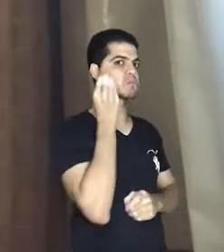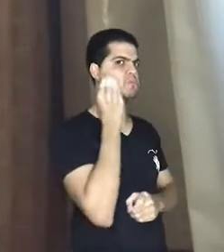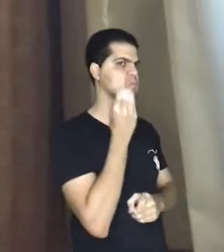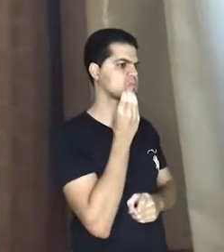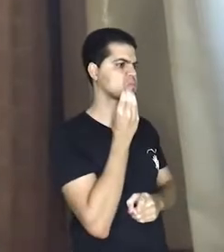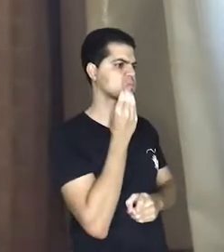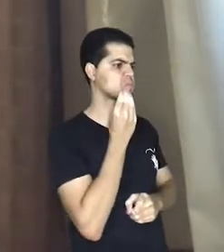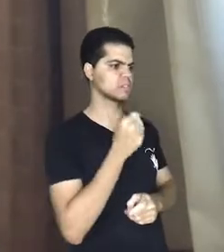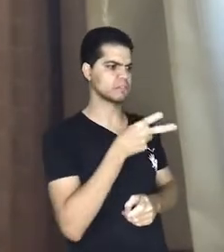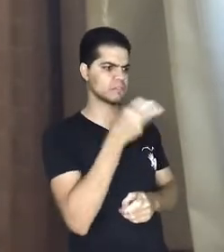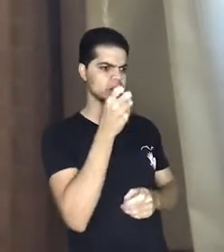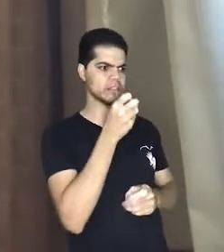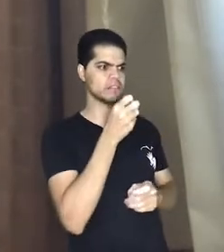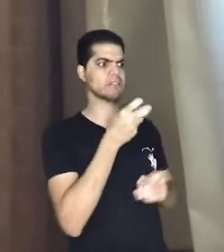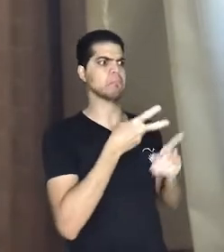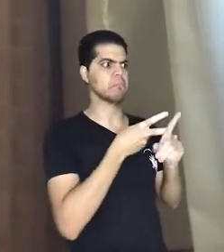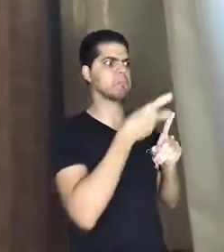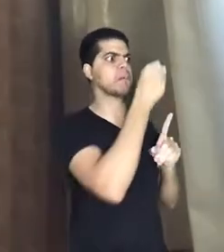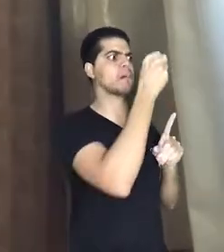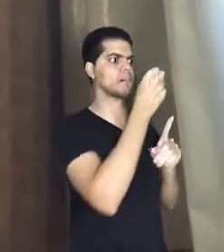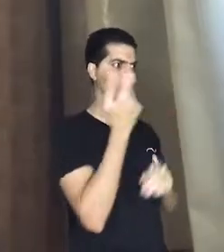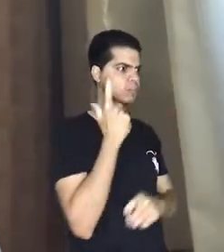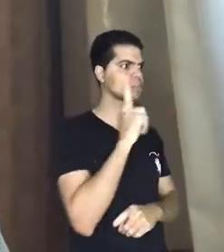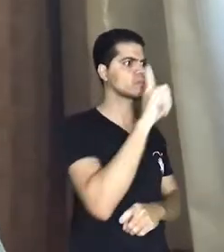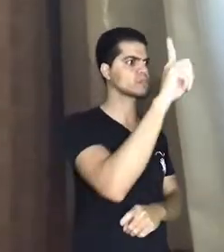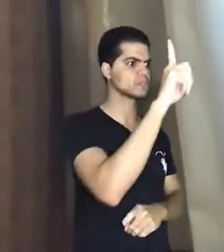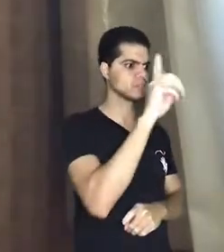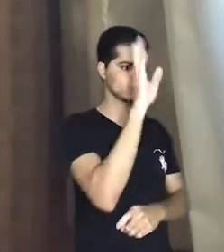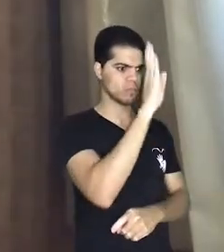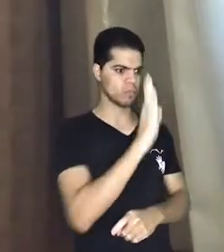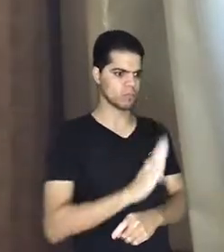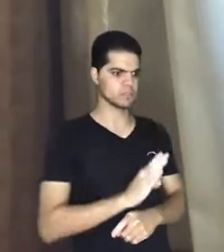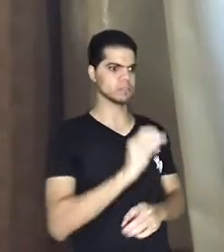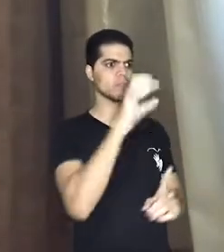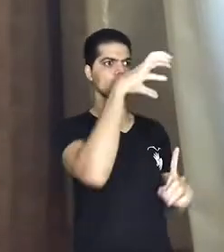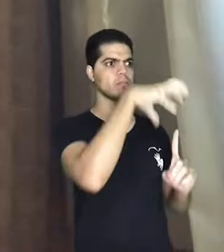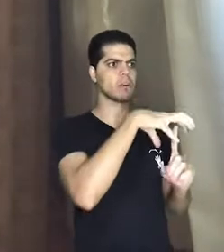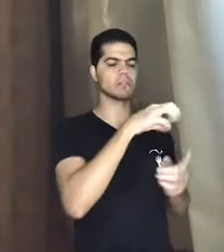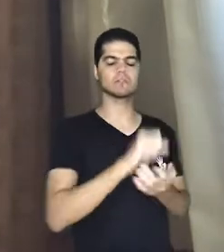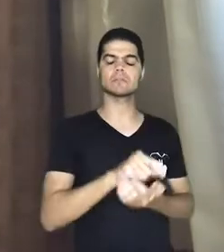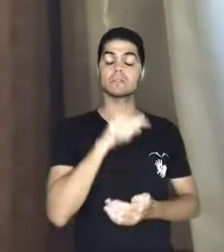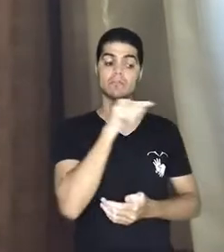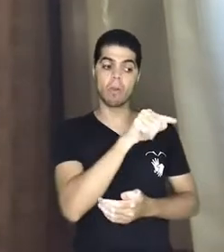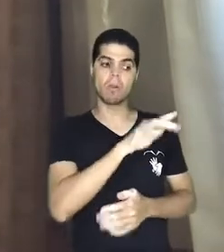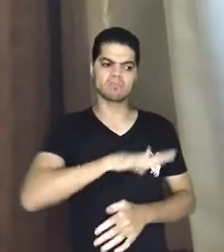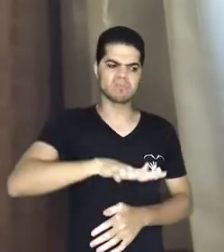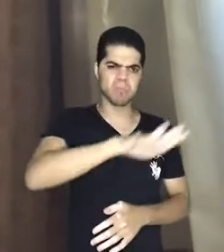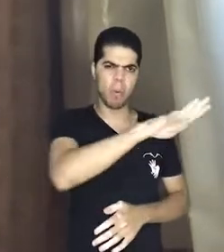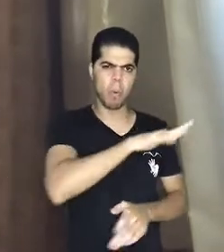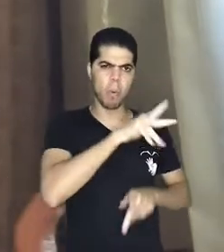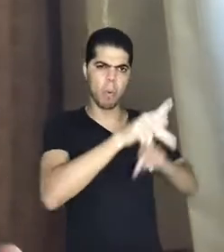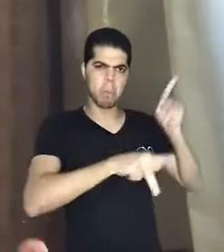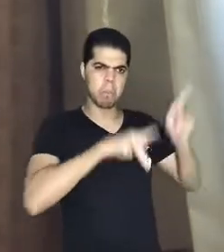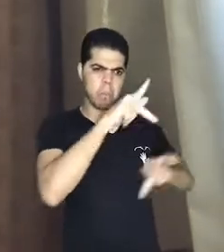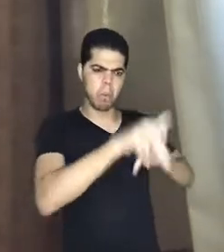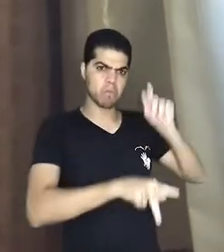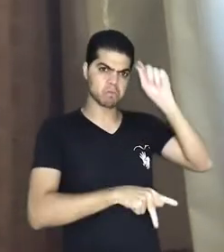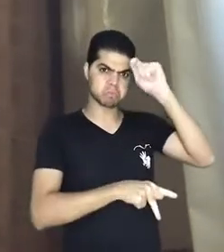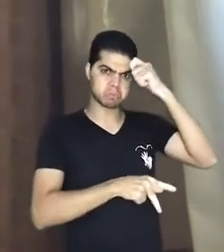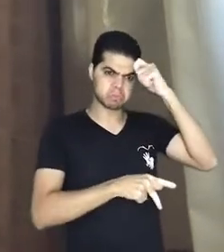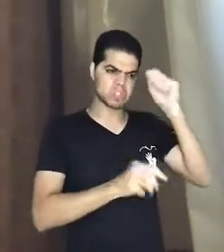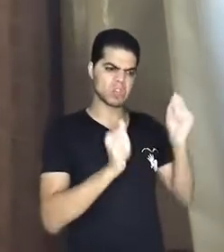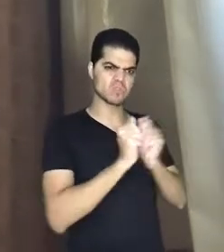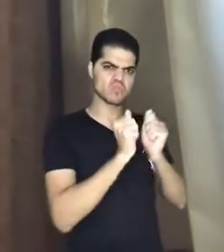garante a permanência da monarquia no Brasil. Monarquia esta sustentada por milhares de pessoas negras, entre elas livres, libertos e